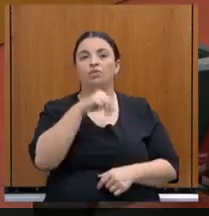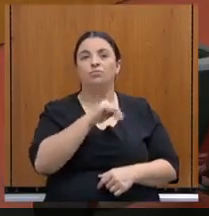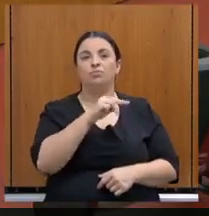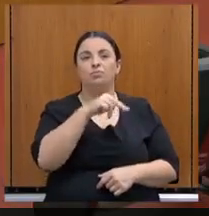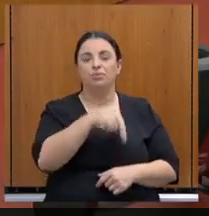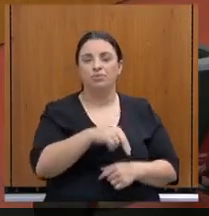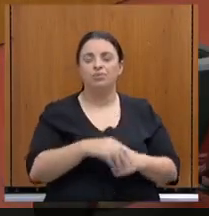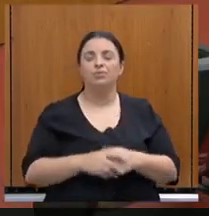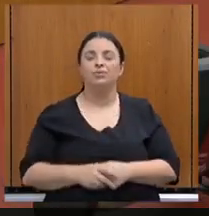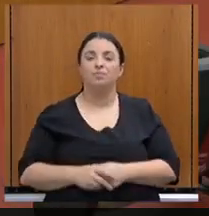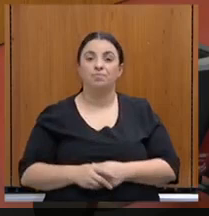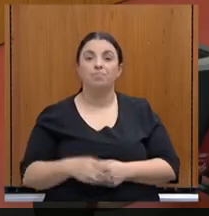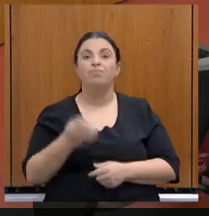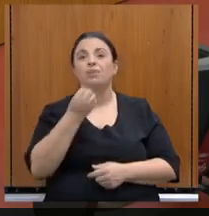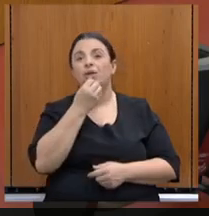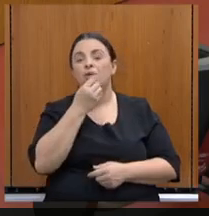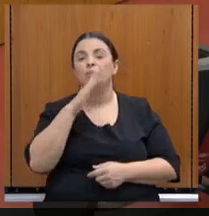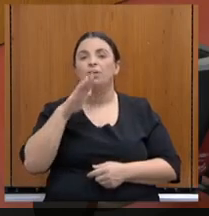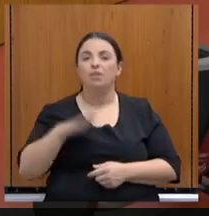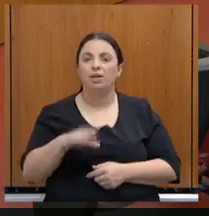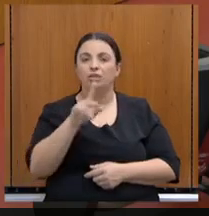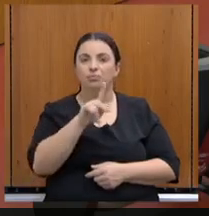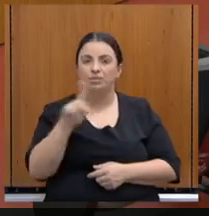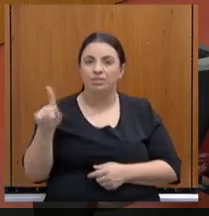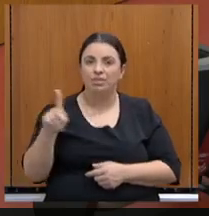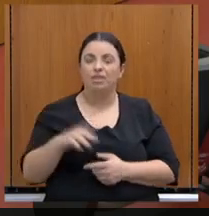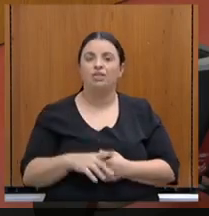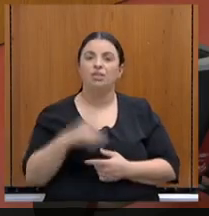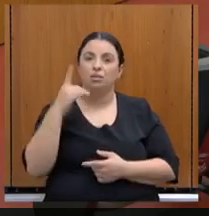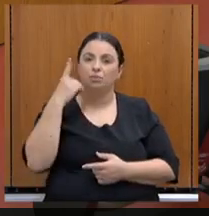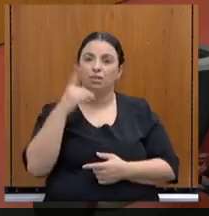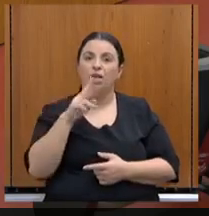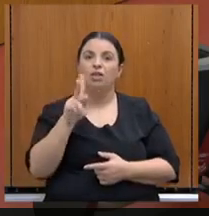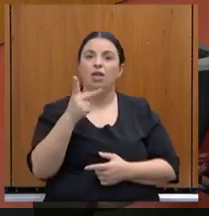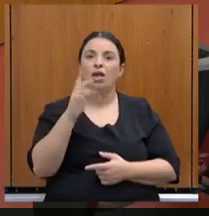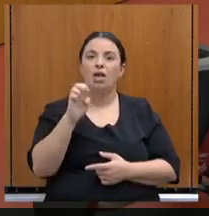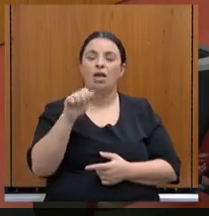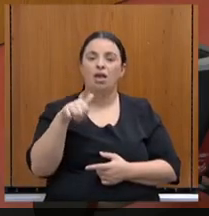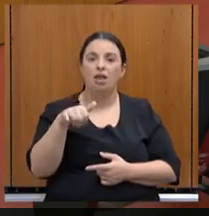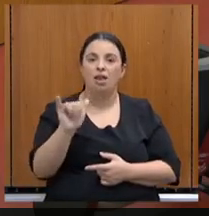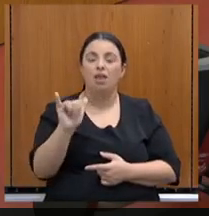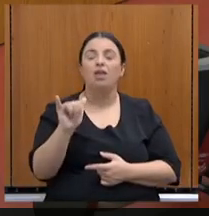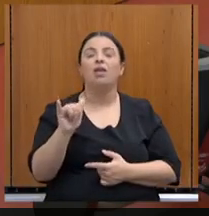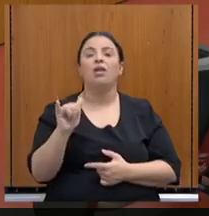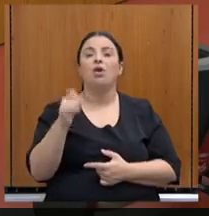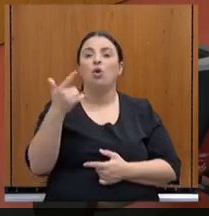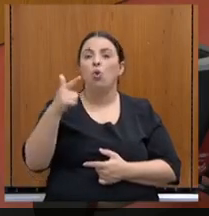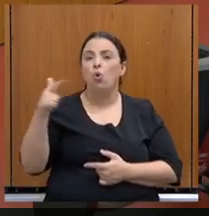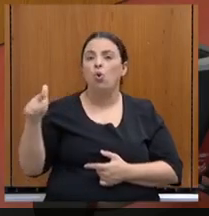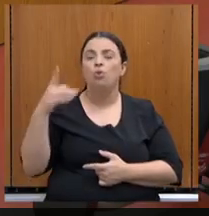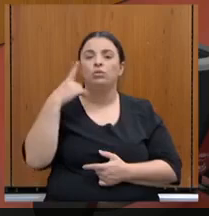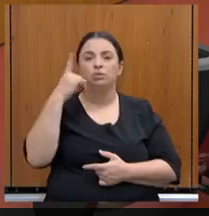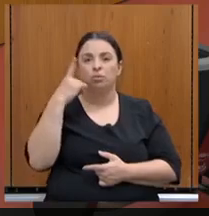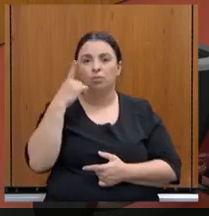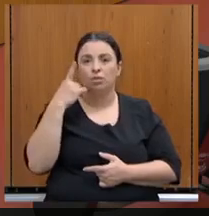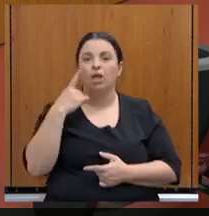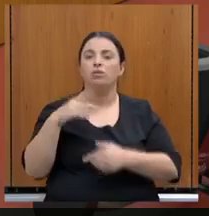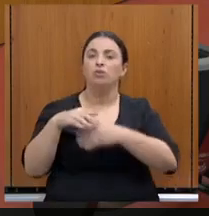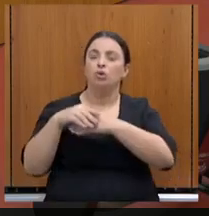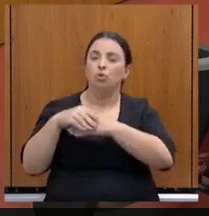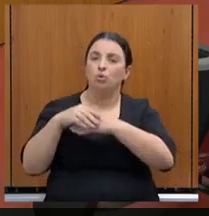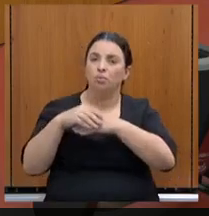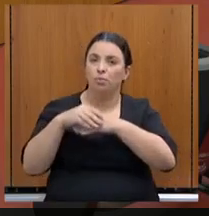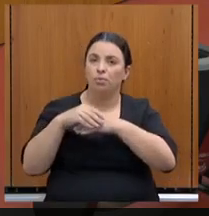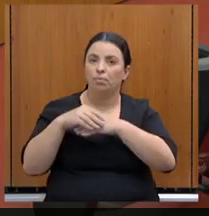Boa tarde, presidente, deputado Elitar Quínio, a quem eu cumprimento todos os deputados da mesa e todos aqui presentes e todos que